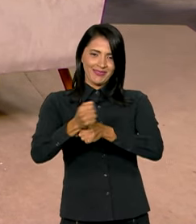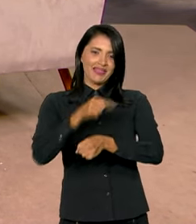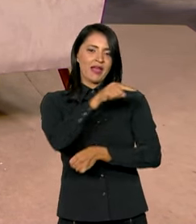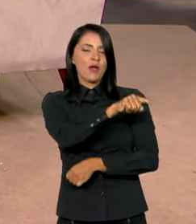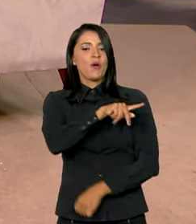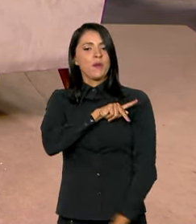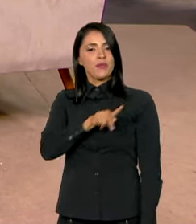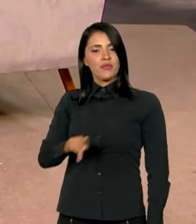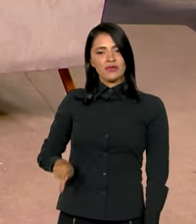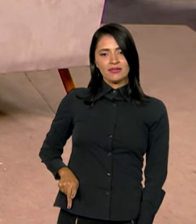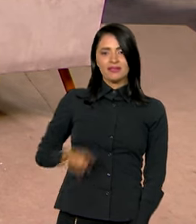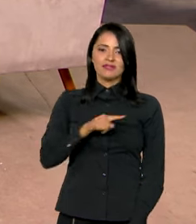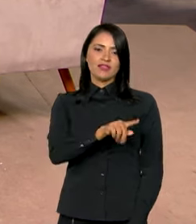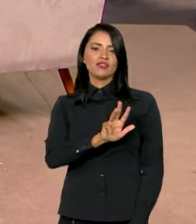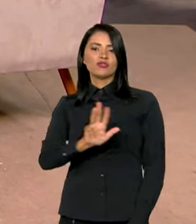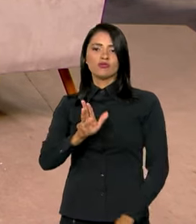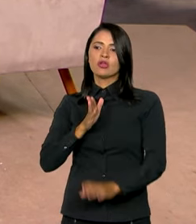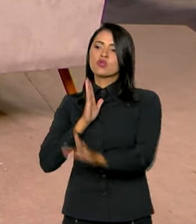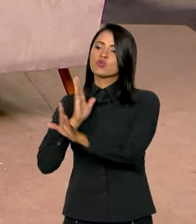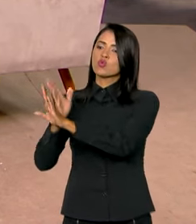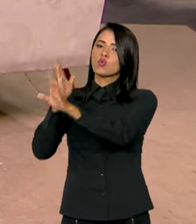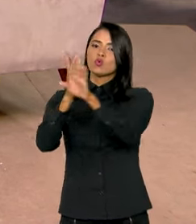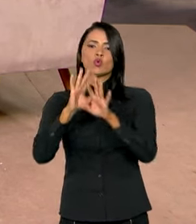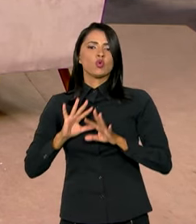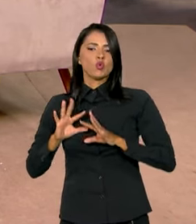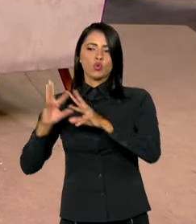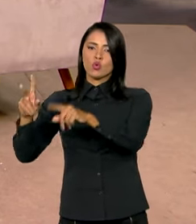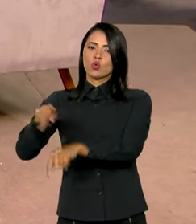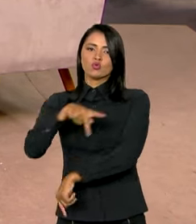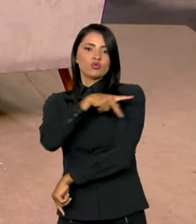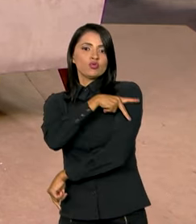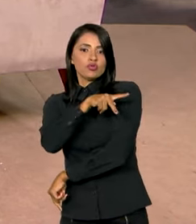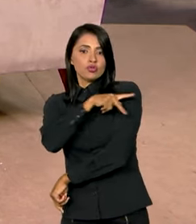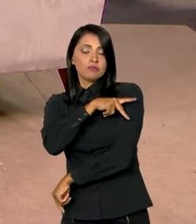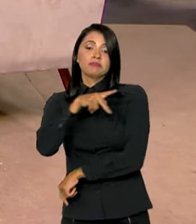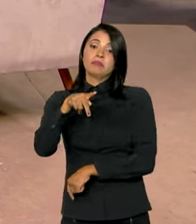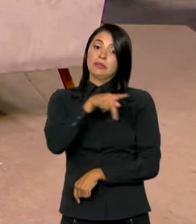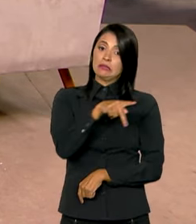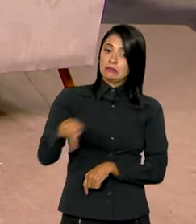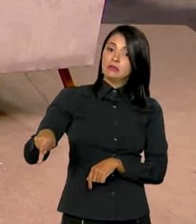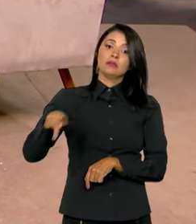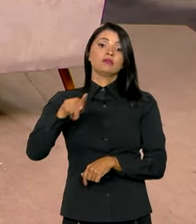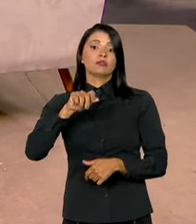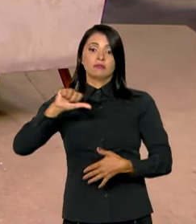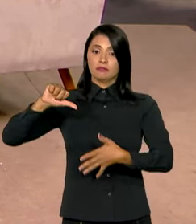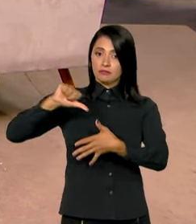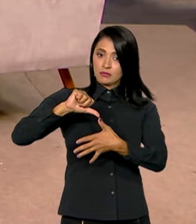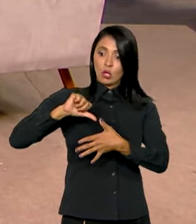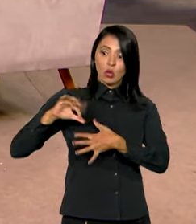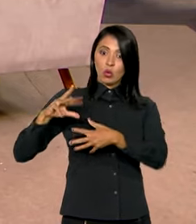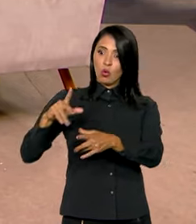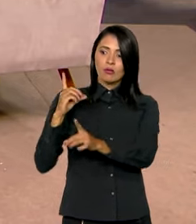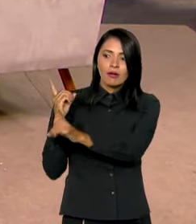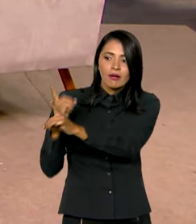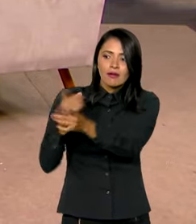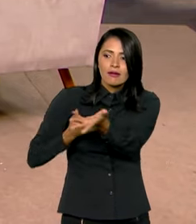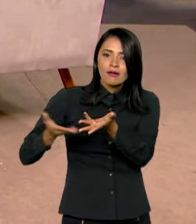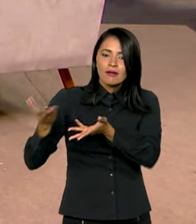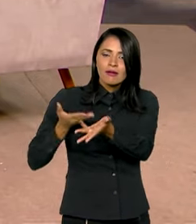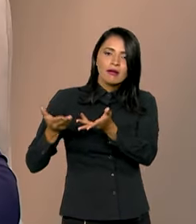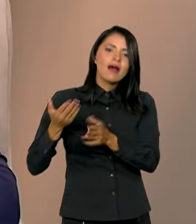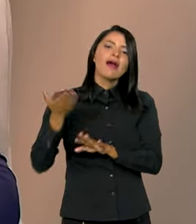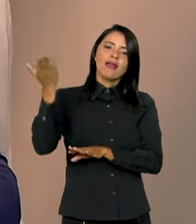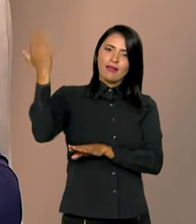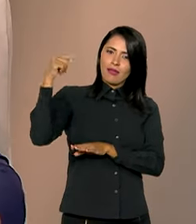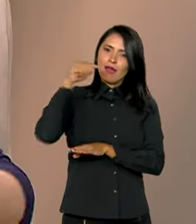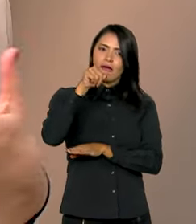encontrou com todos os chefes de Estado, todos os presidentes dos países da América do Sul. E naquele momento, no consenso de